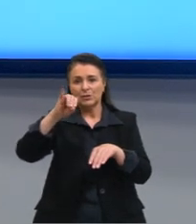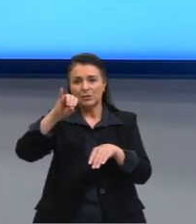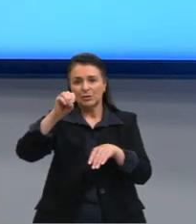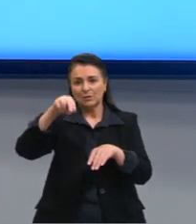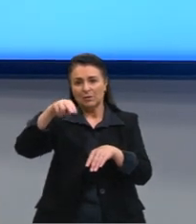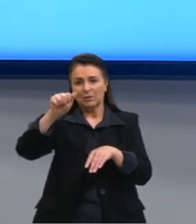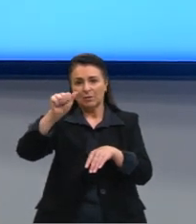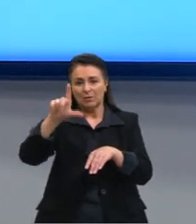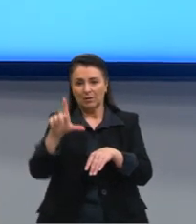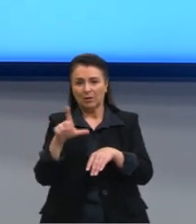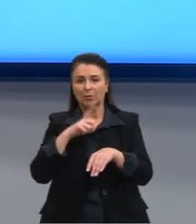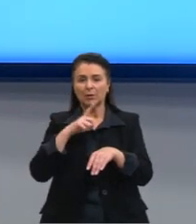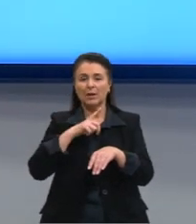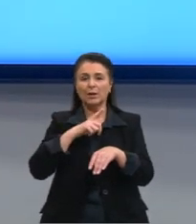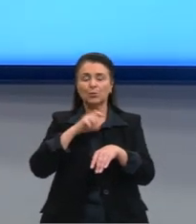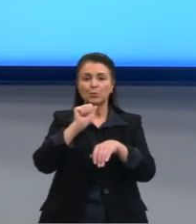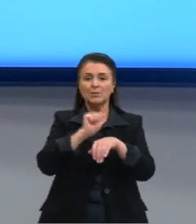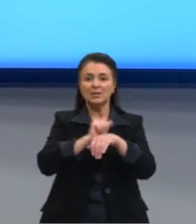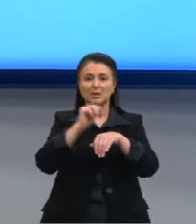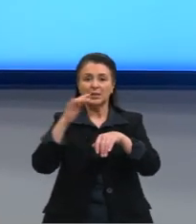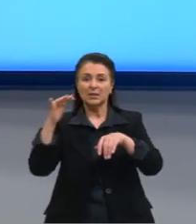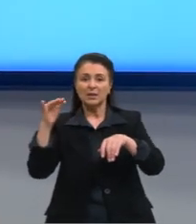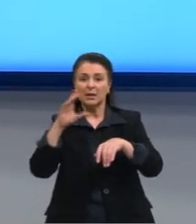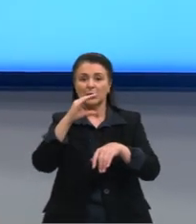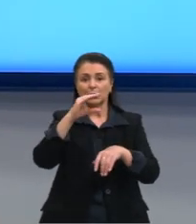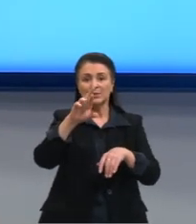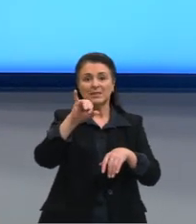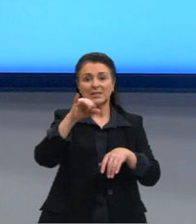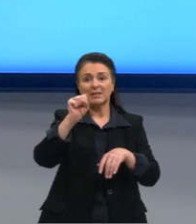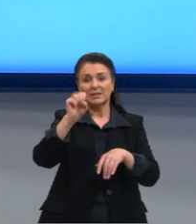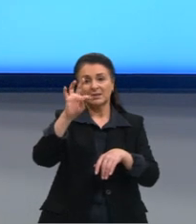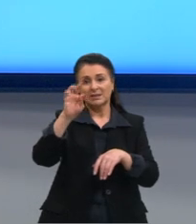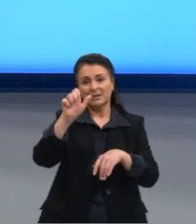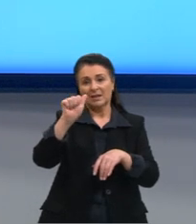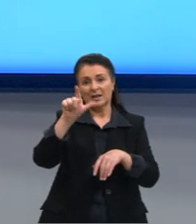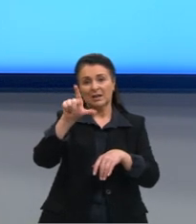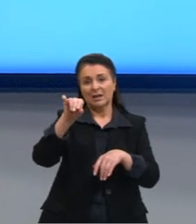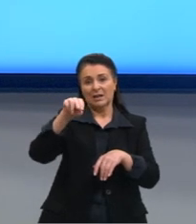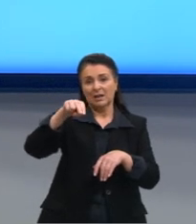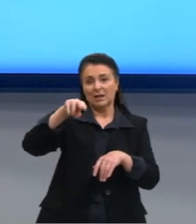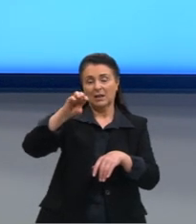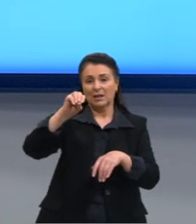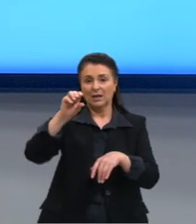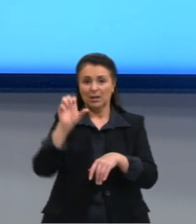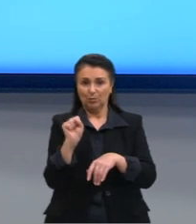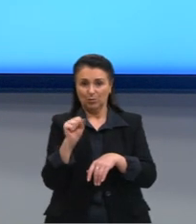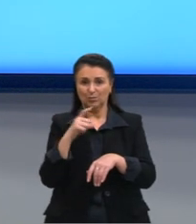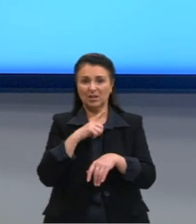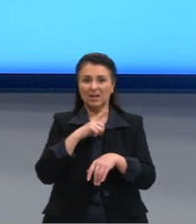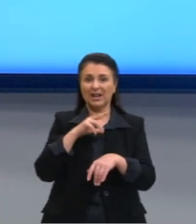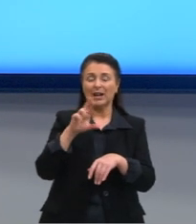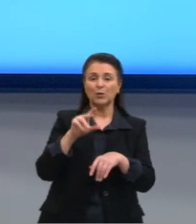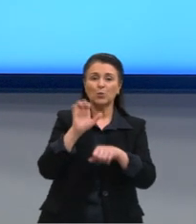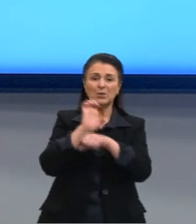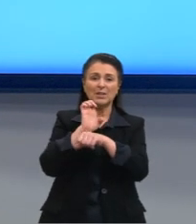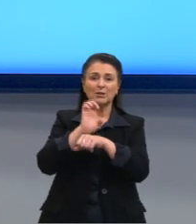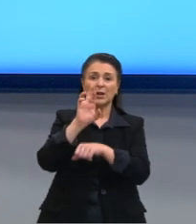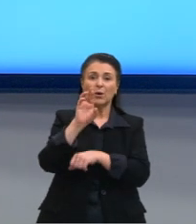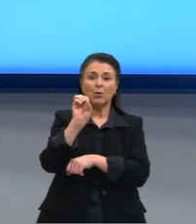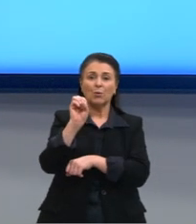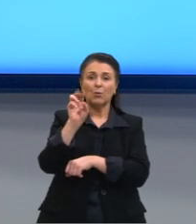exemplo, o Moite Roraima, que são essas rochas cristalinas, essas rochas bem mais fortes, que conseguem só erguer